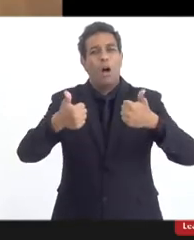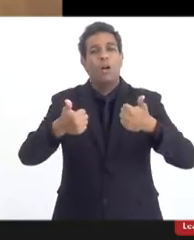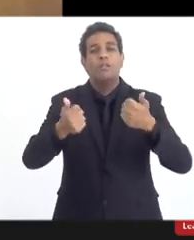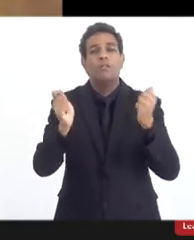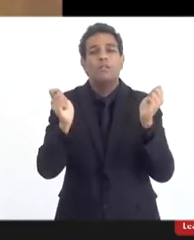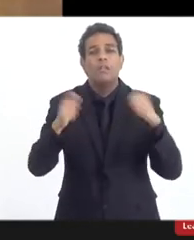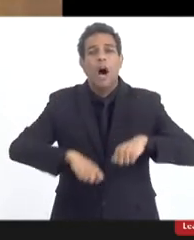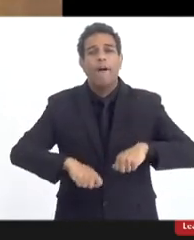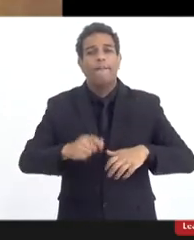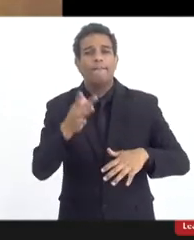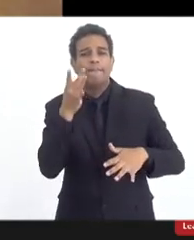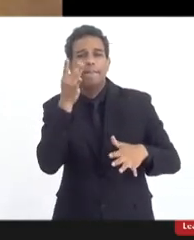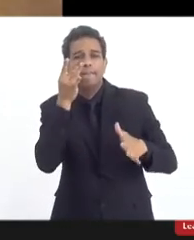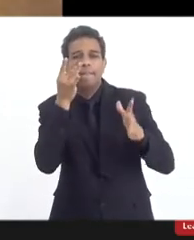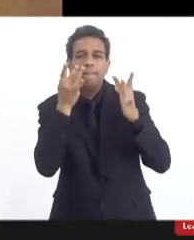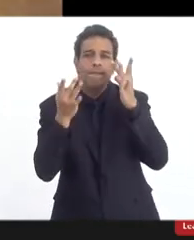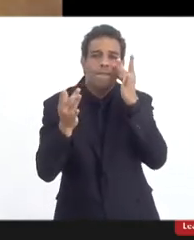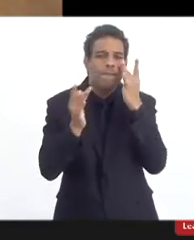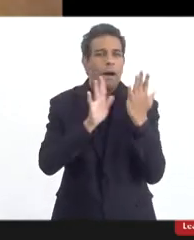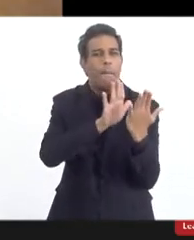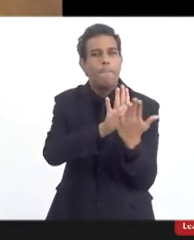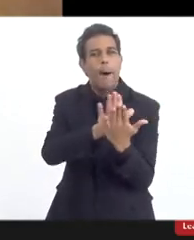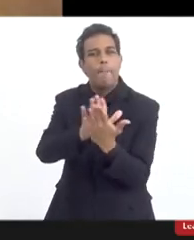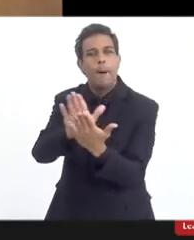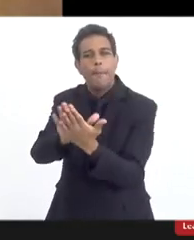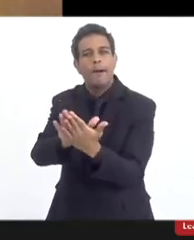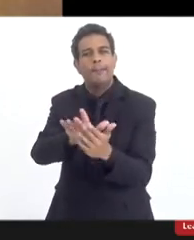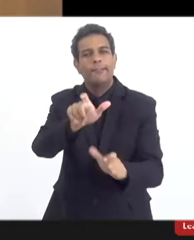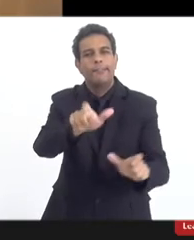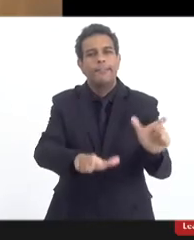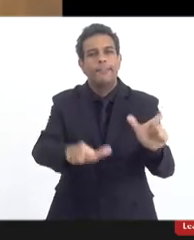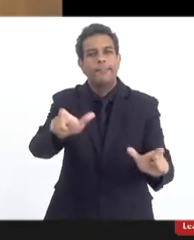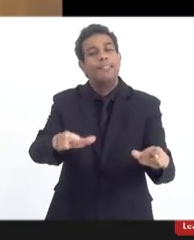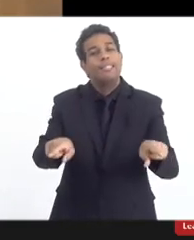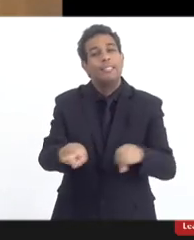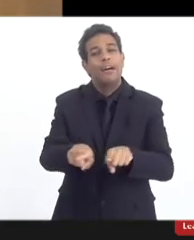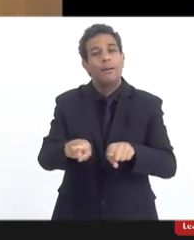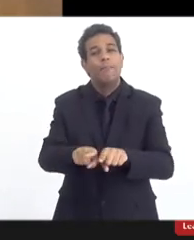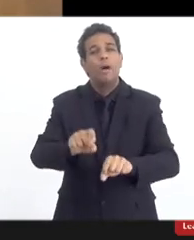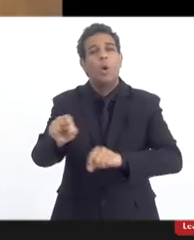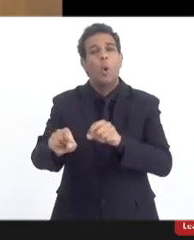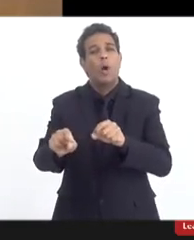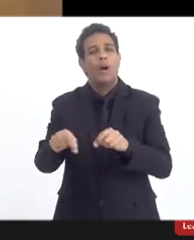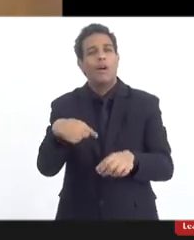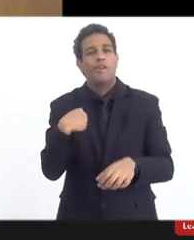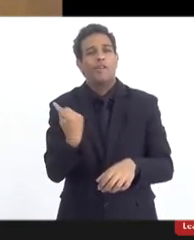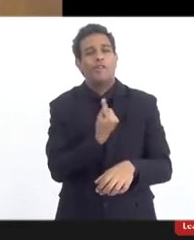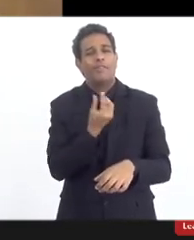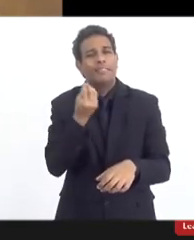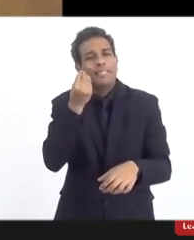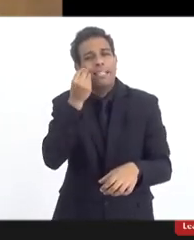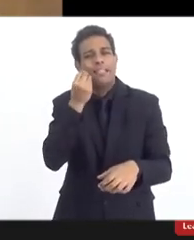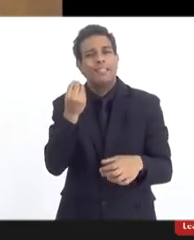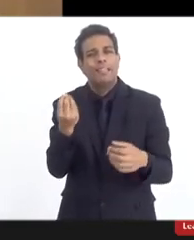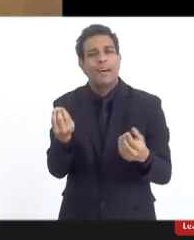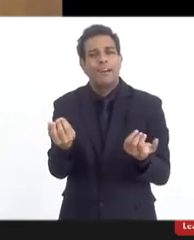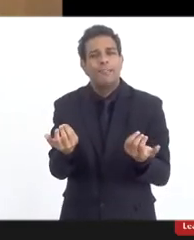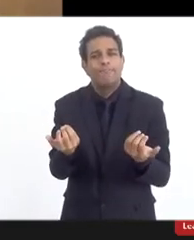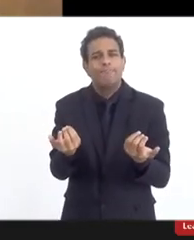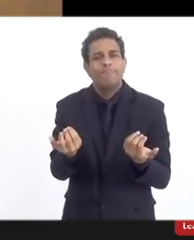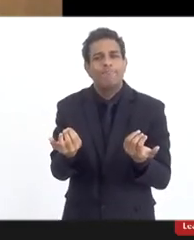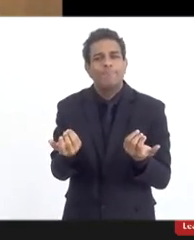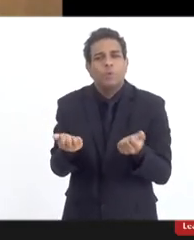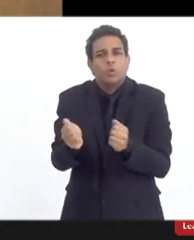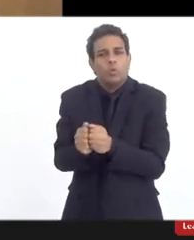aproximarmos, mesmo daqueles que são nossos adversários, porque eles não são nossos inimigos.